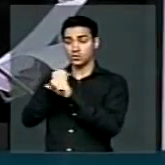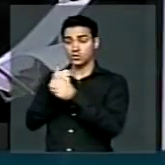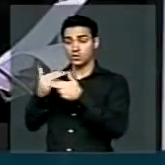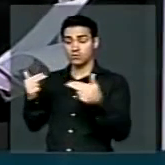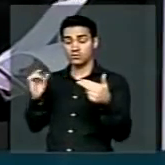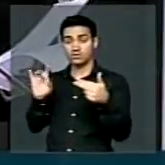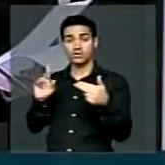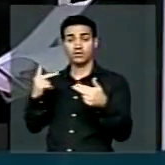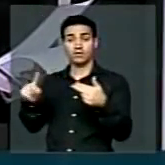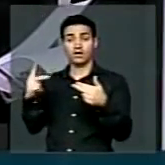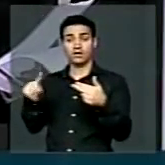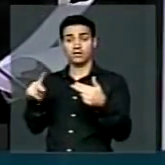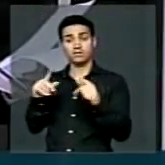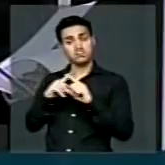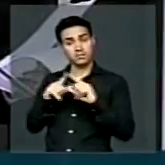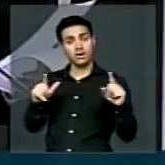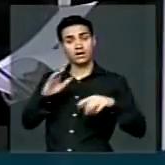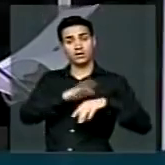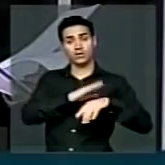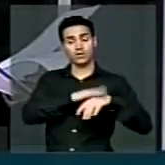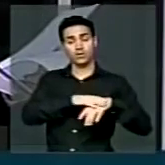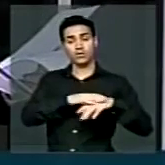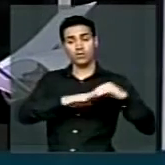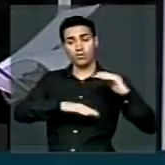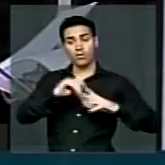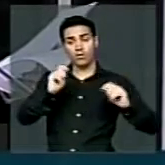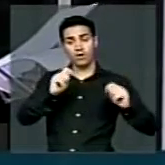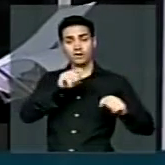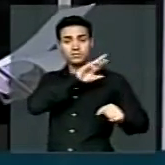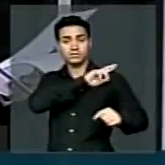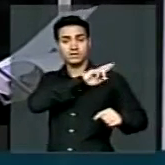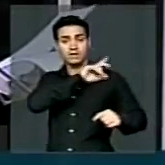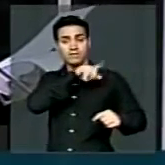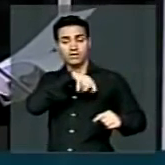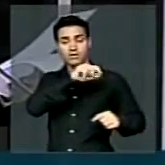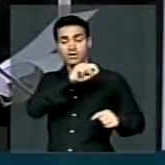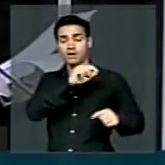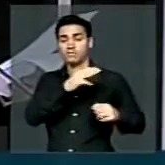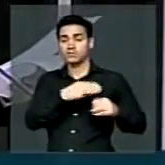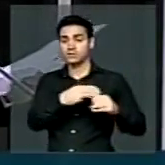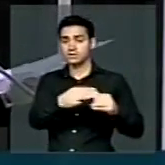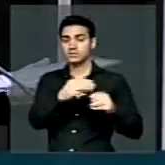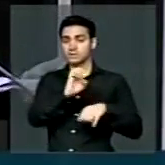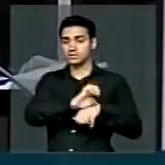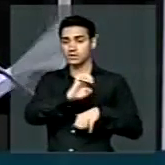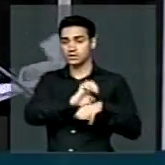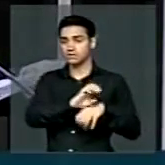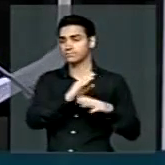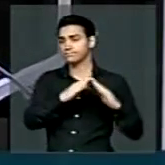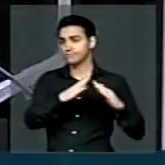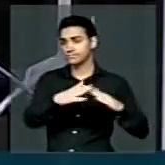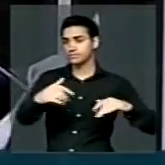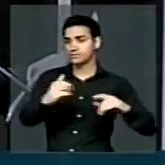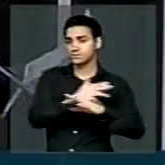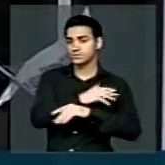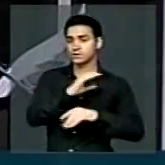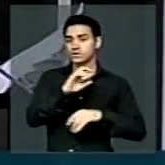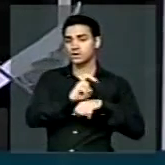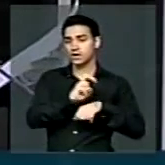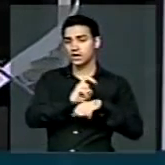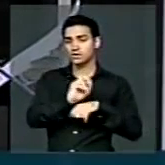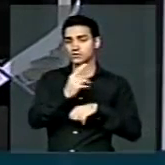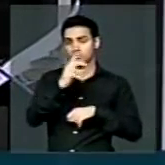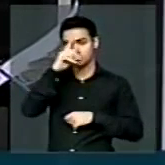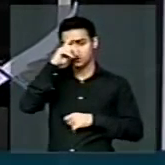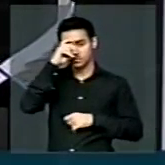que são, em tese, de competência de Estados e Municípios, como as de habitação, saneamento, mobilidade urbana, creches e